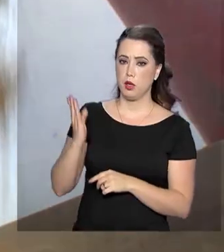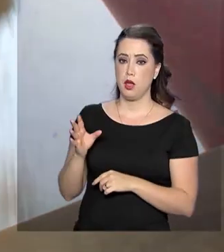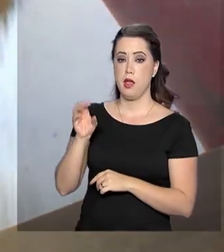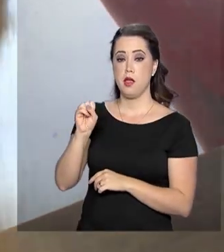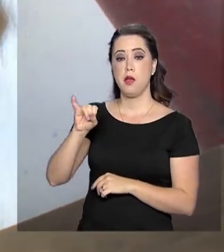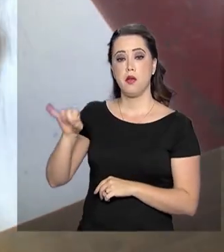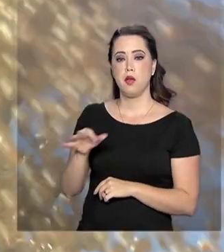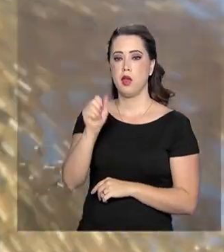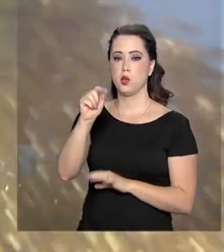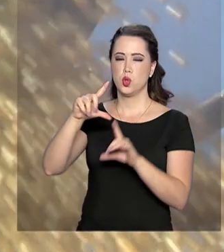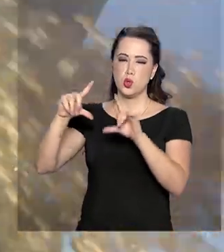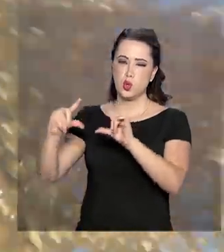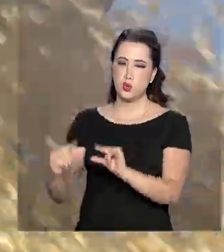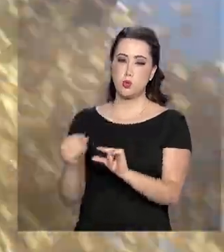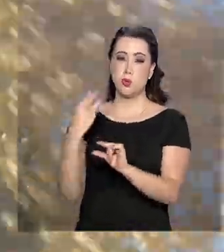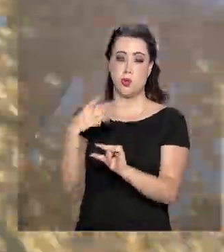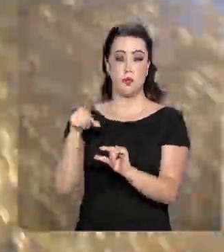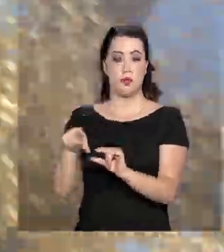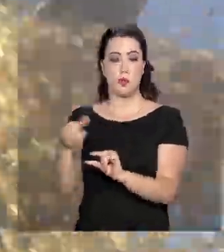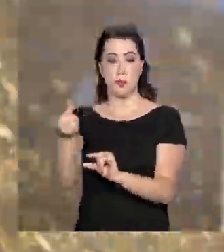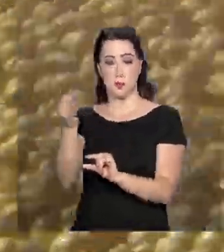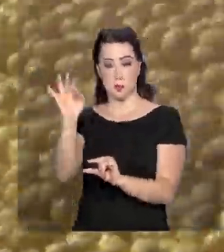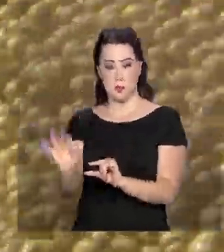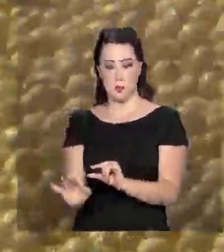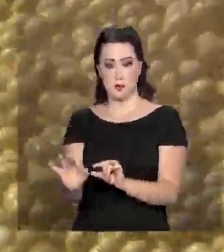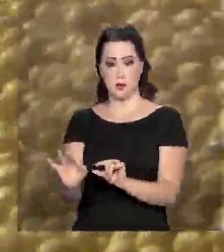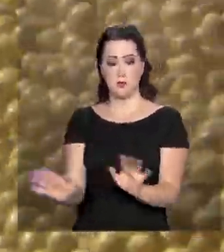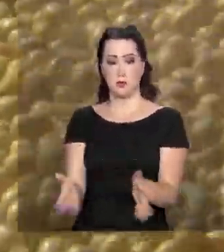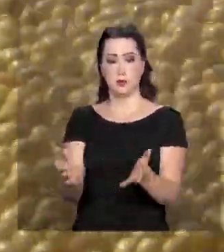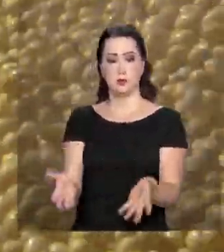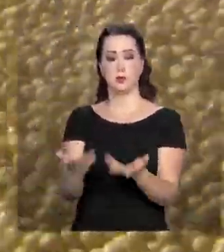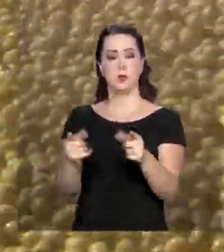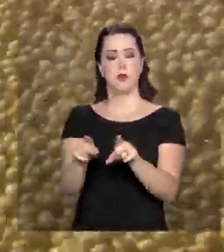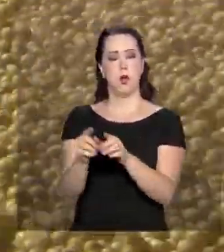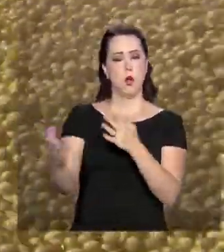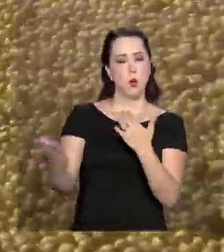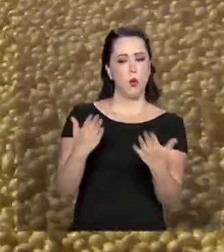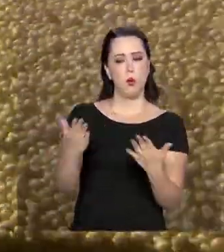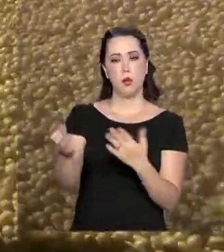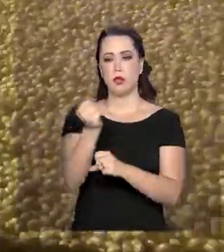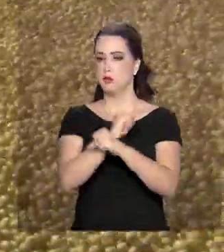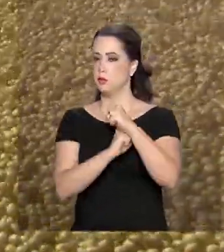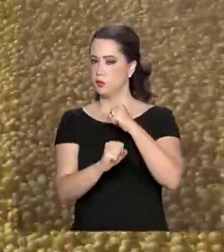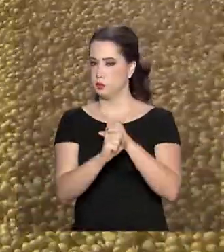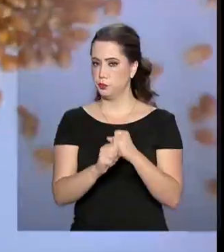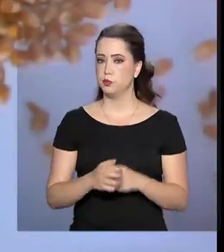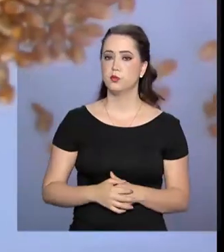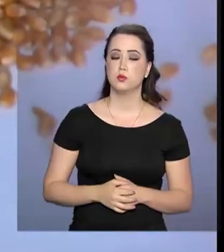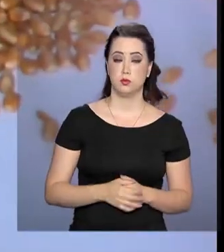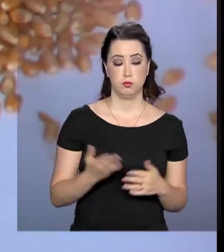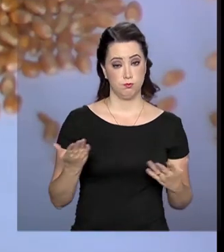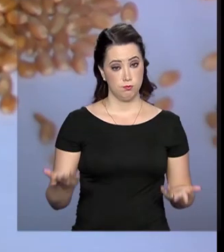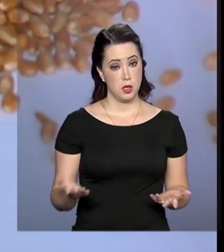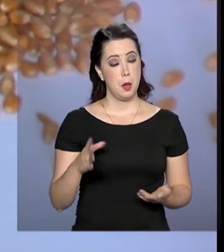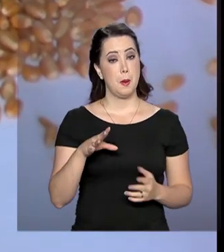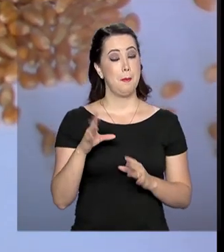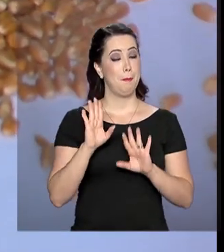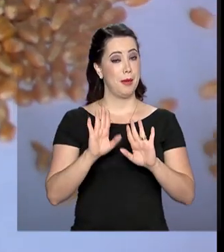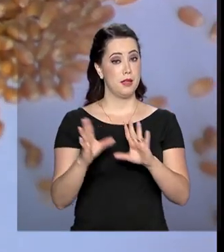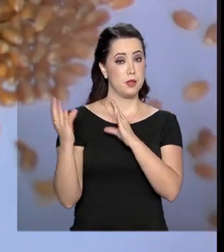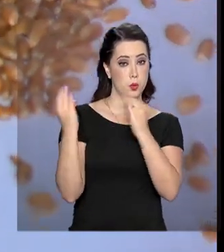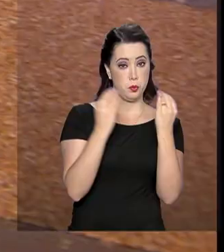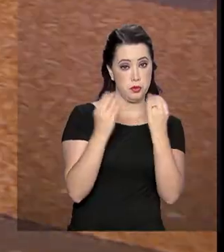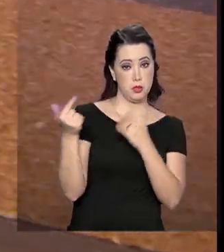previsão de queda de 3,6% na produção em relação ao último levantamento. Já o milho